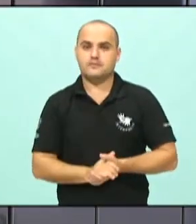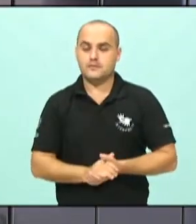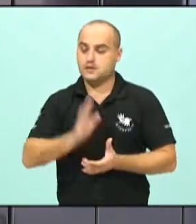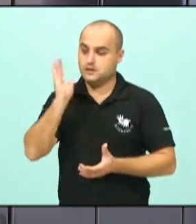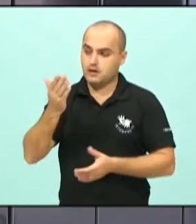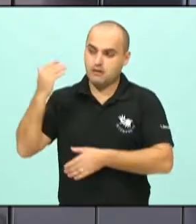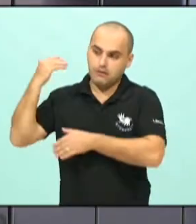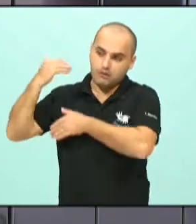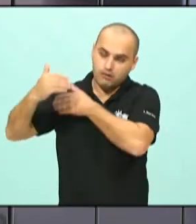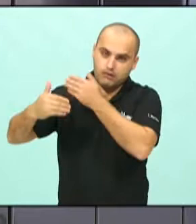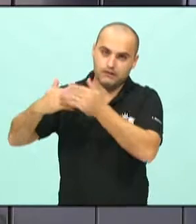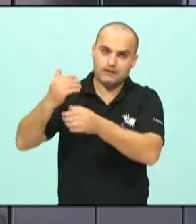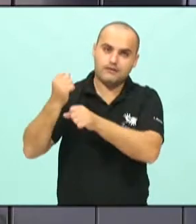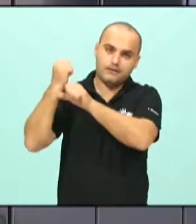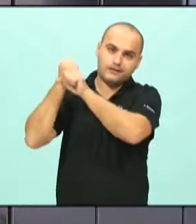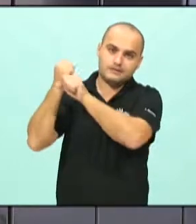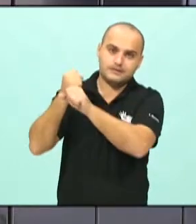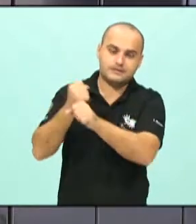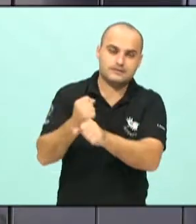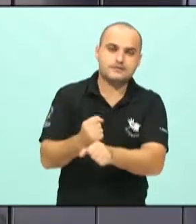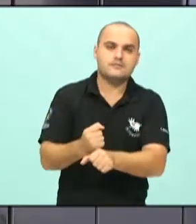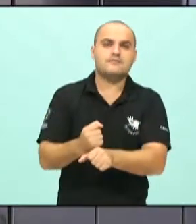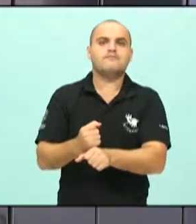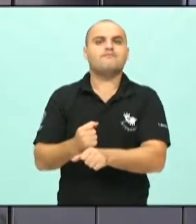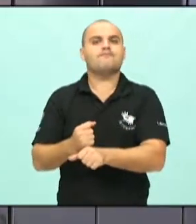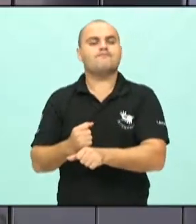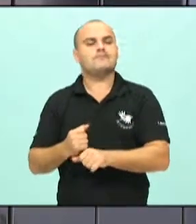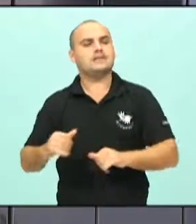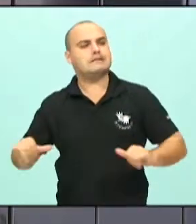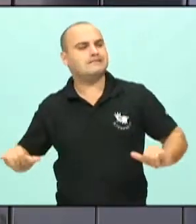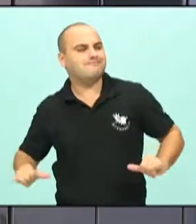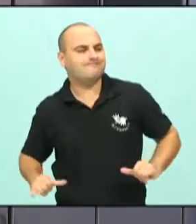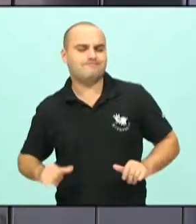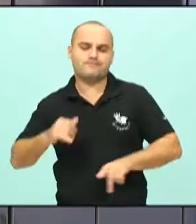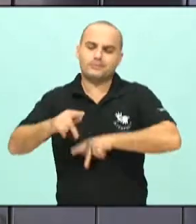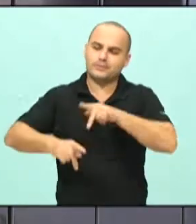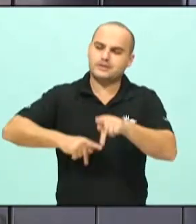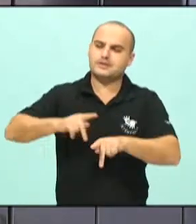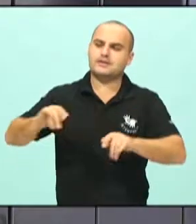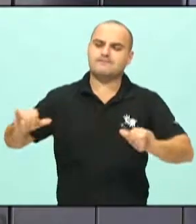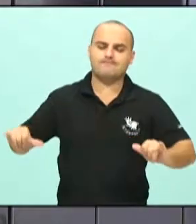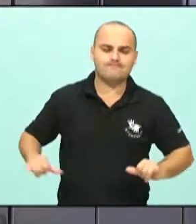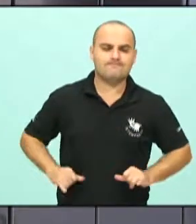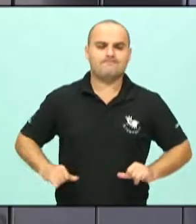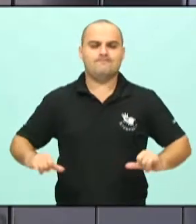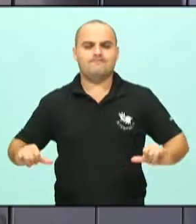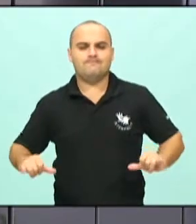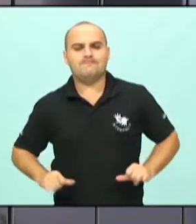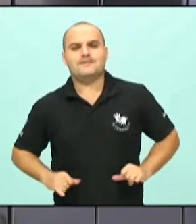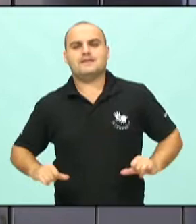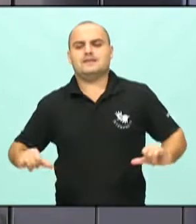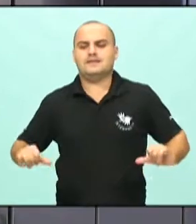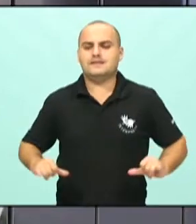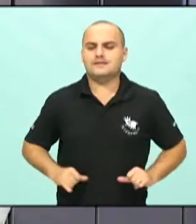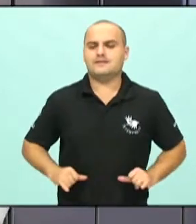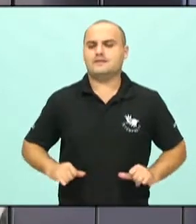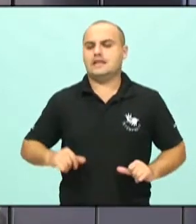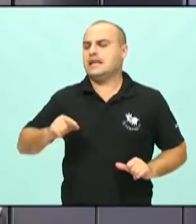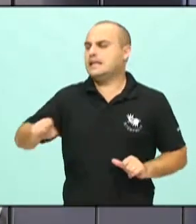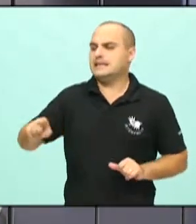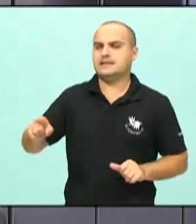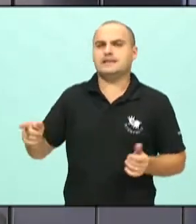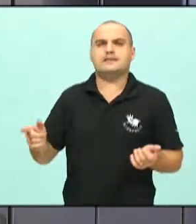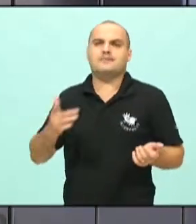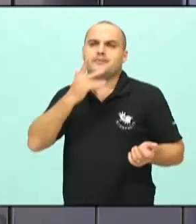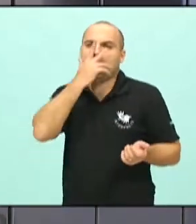dos anos, nós fomos sofrendo com esse, não posso nem dizer